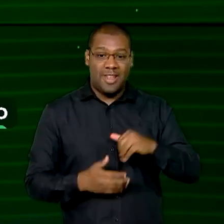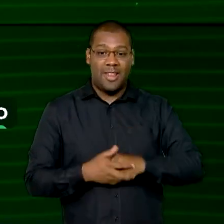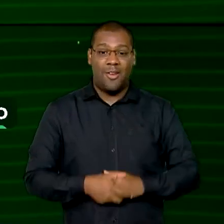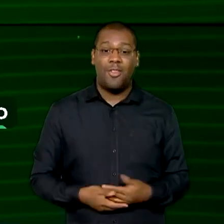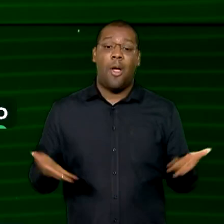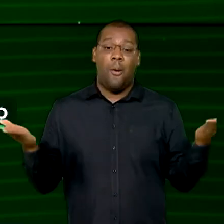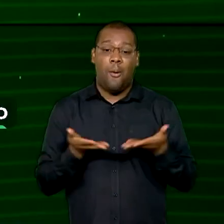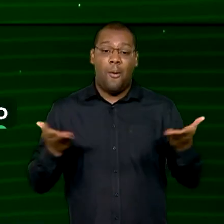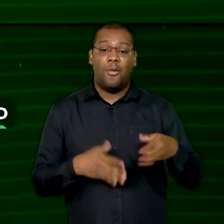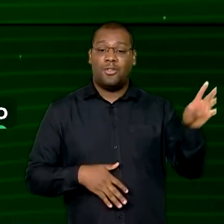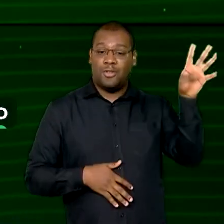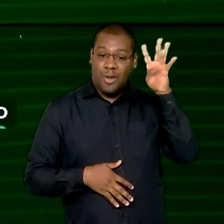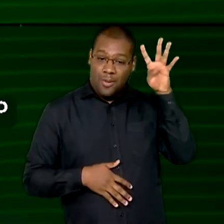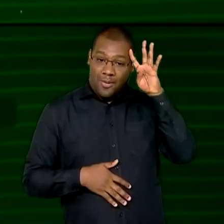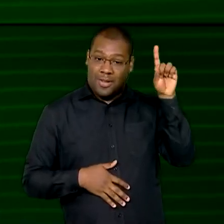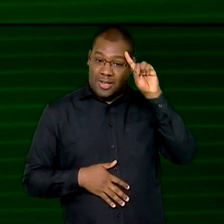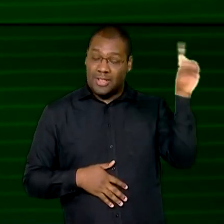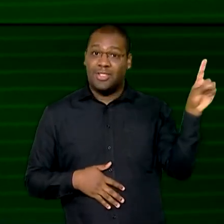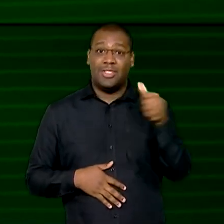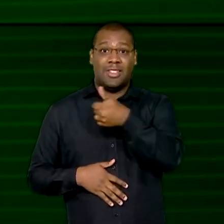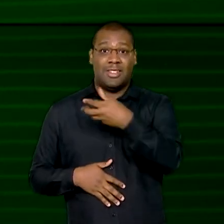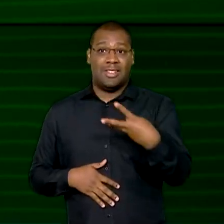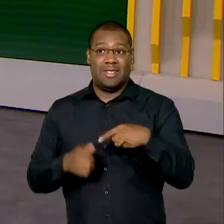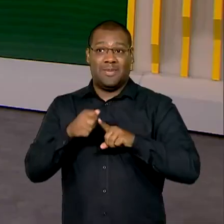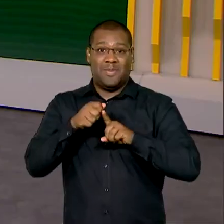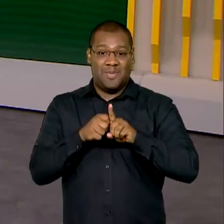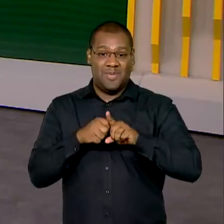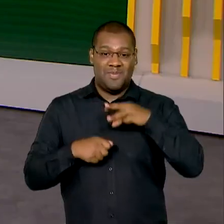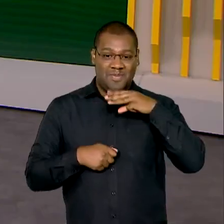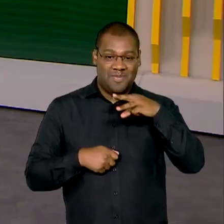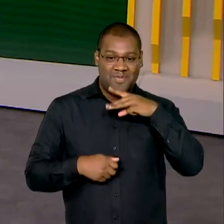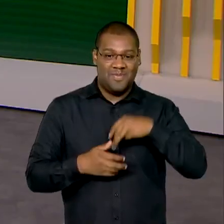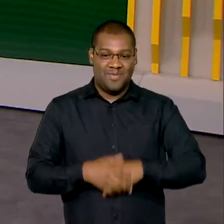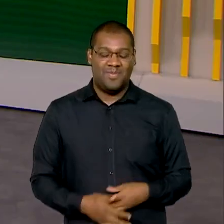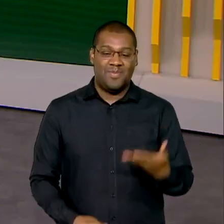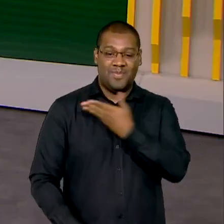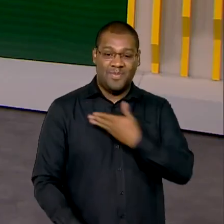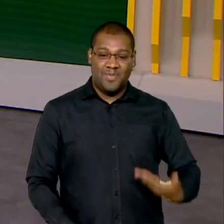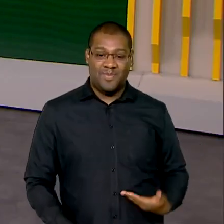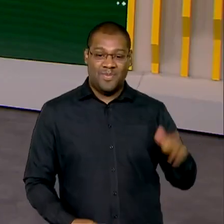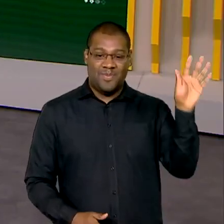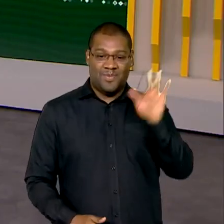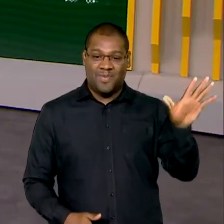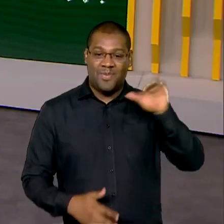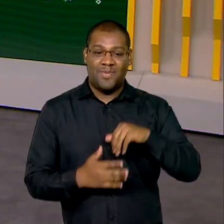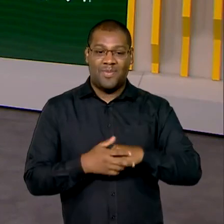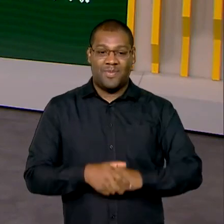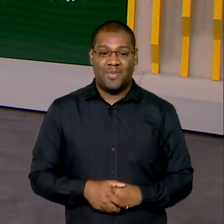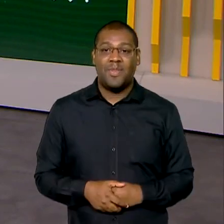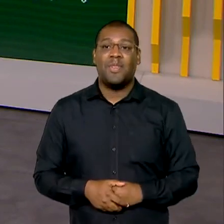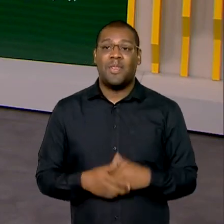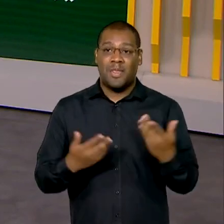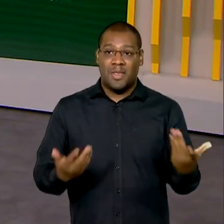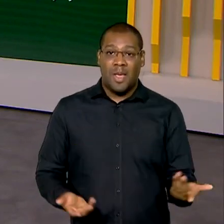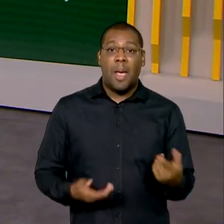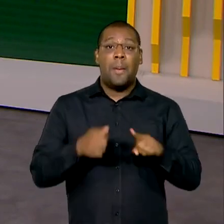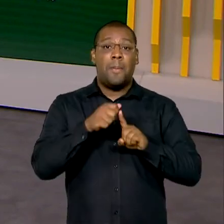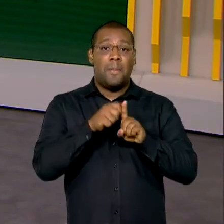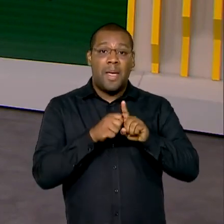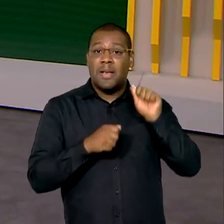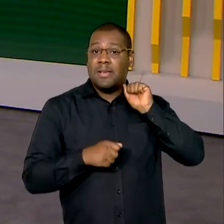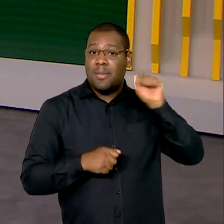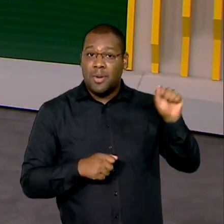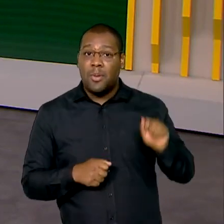desta quarta-feira, 13 de março. O governo federal vai antecipar para abril o pagamento do